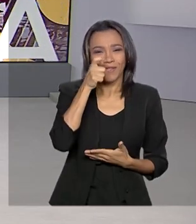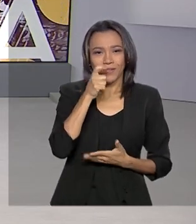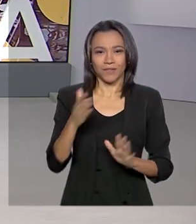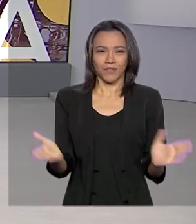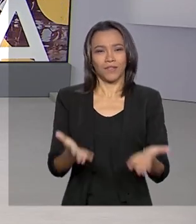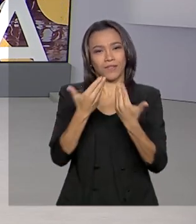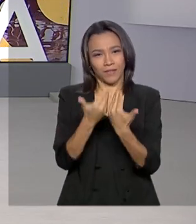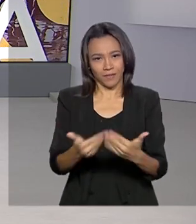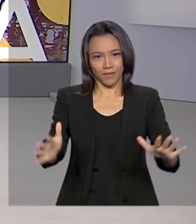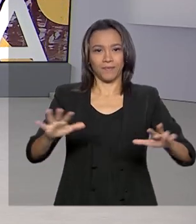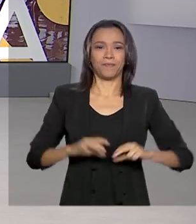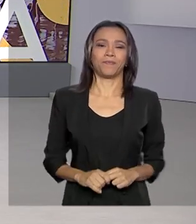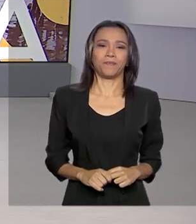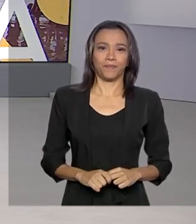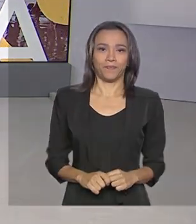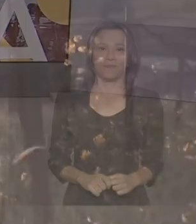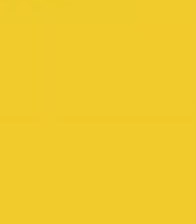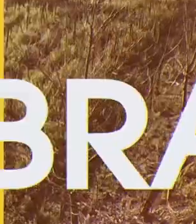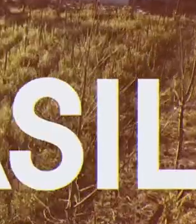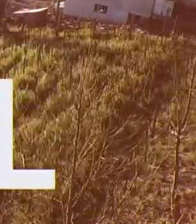Brasil em Dia começa agora.